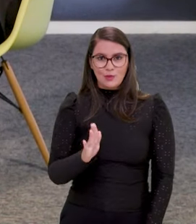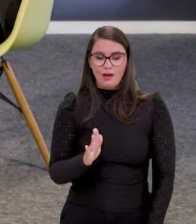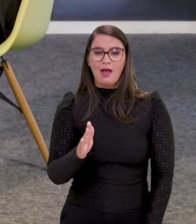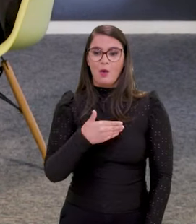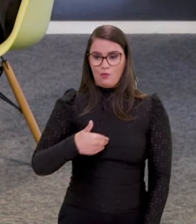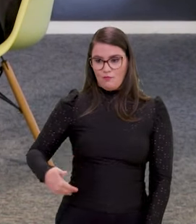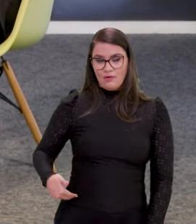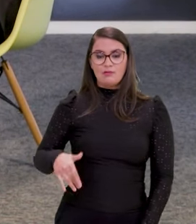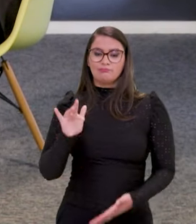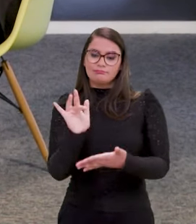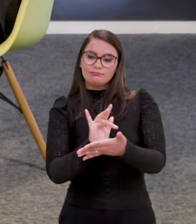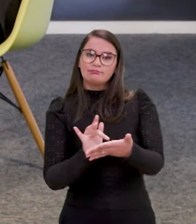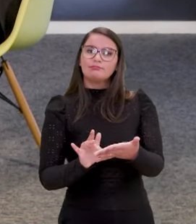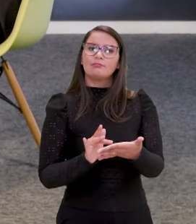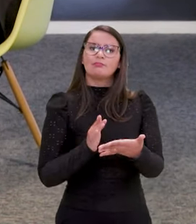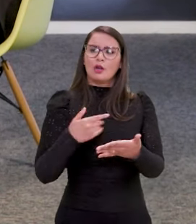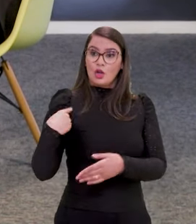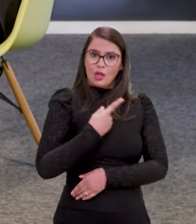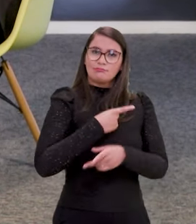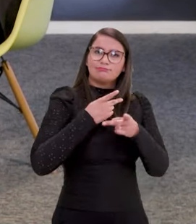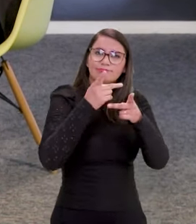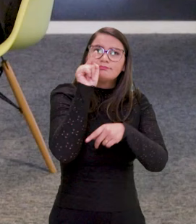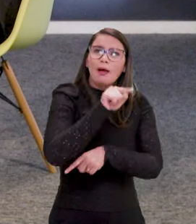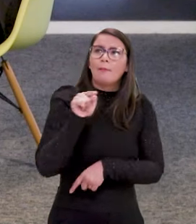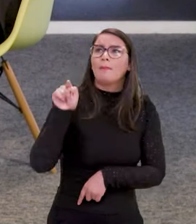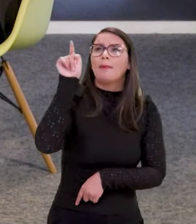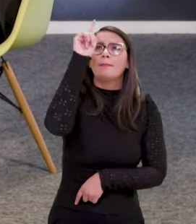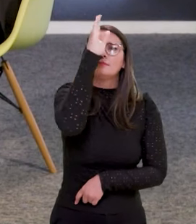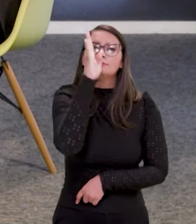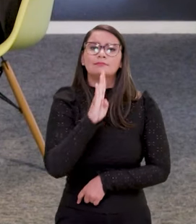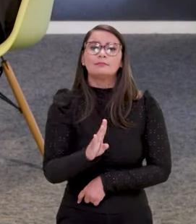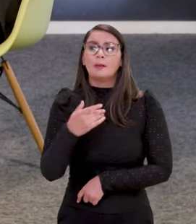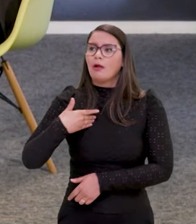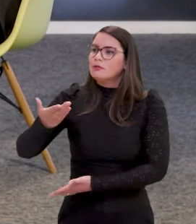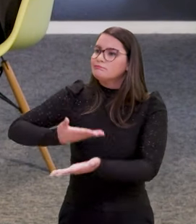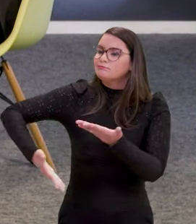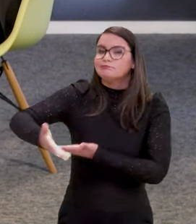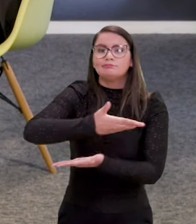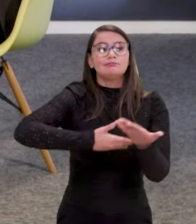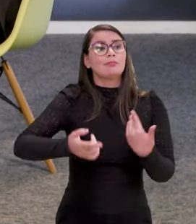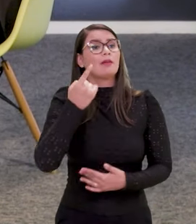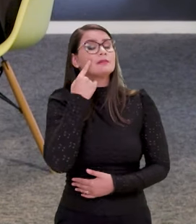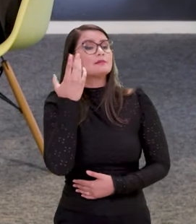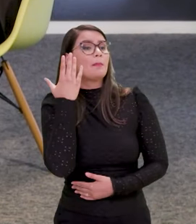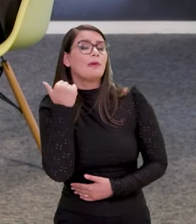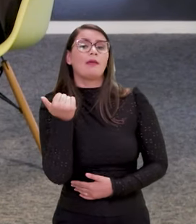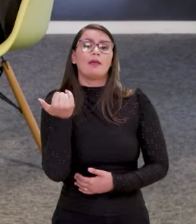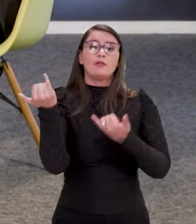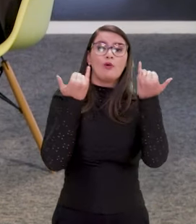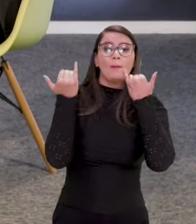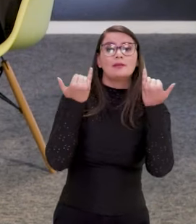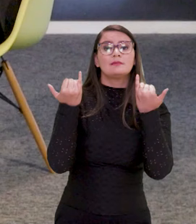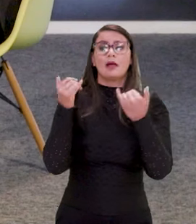digital, visitando regiões do país, para que a gente, de fato, ouça a necessidade dos